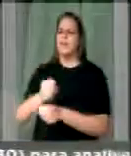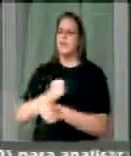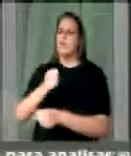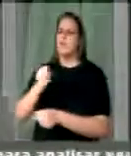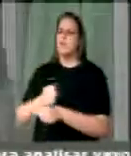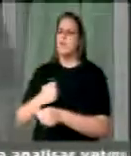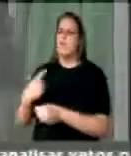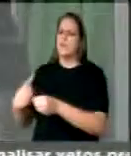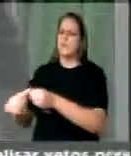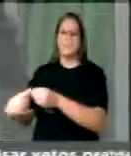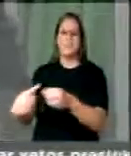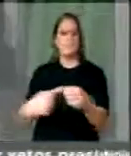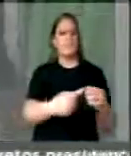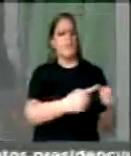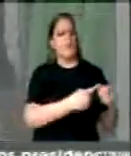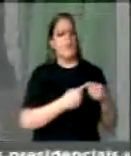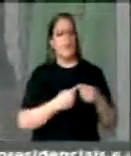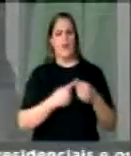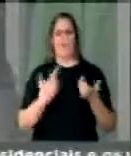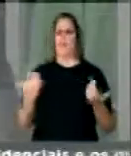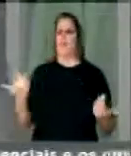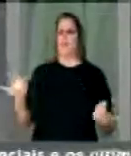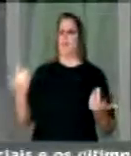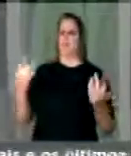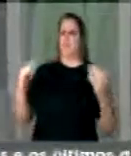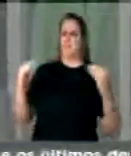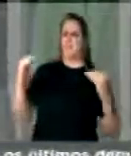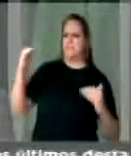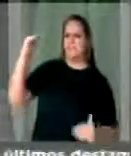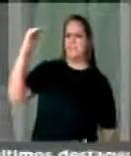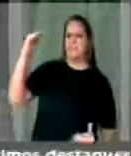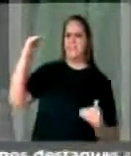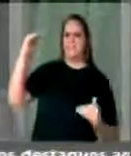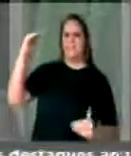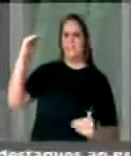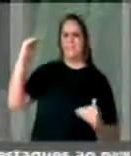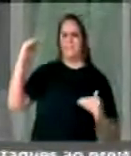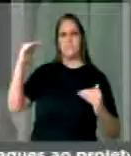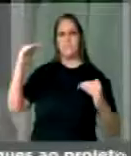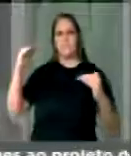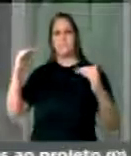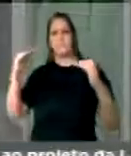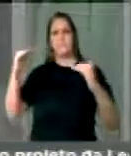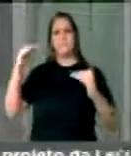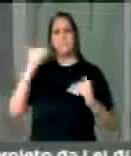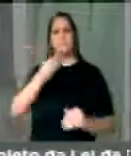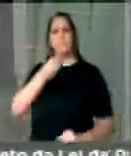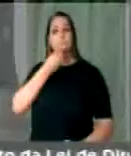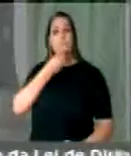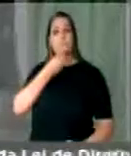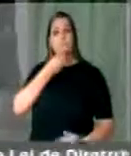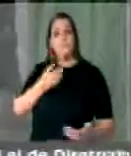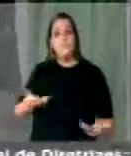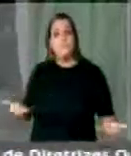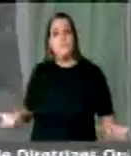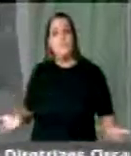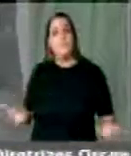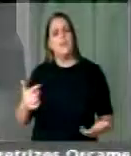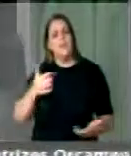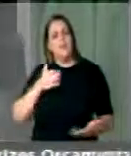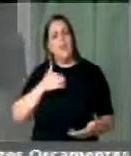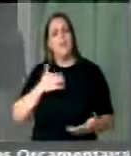Poderíamos diminuir as desigualdades que existem nesse país. Quero a aprovação das 10 medidas na sua